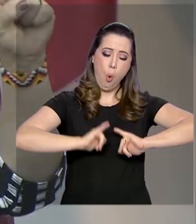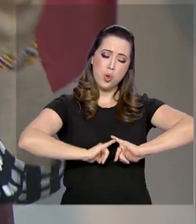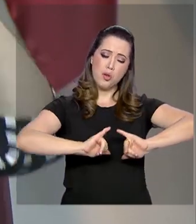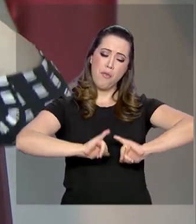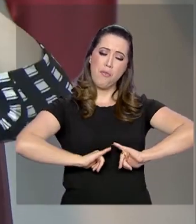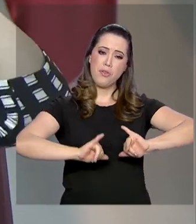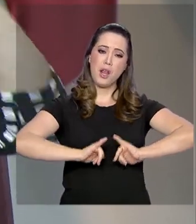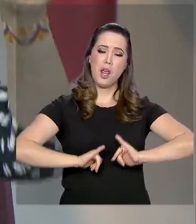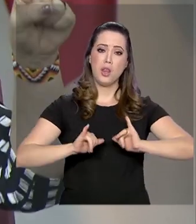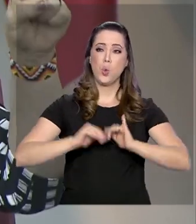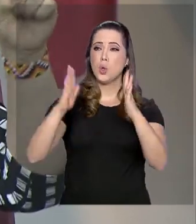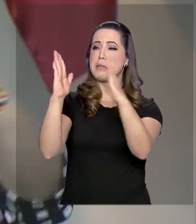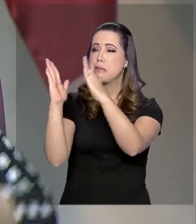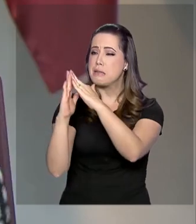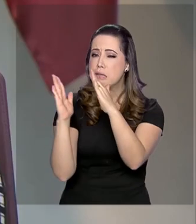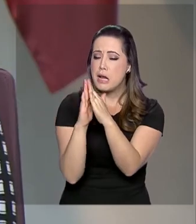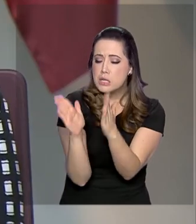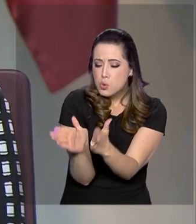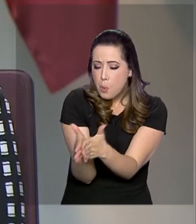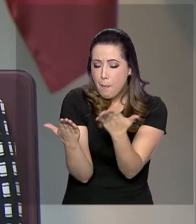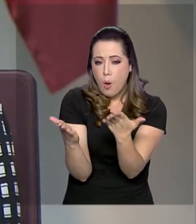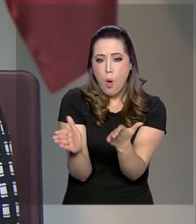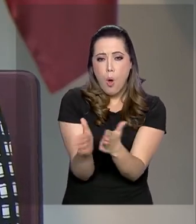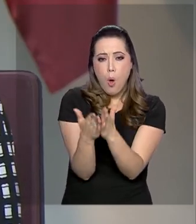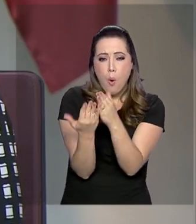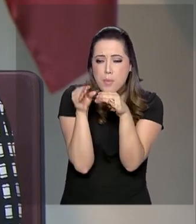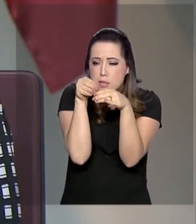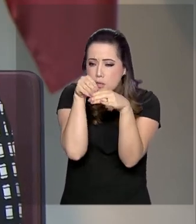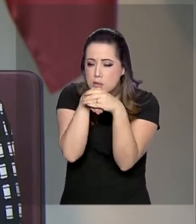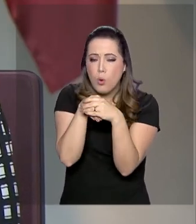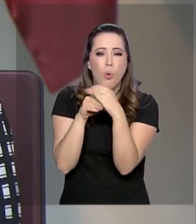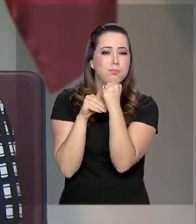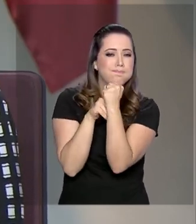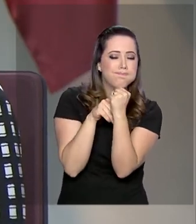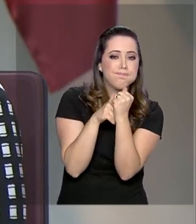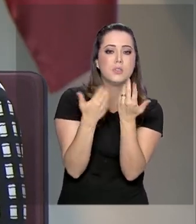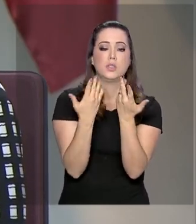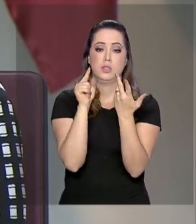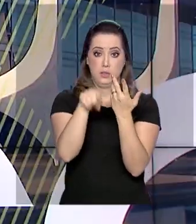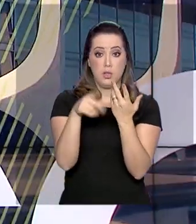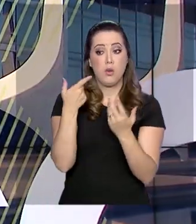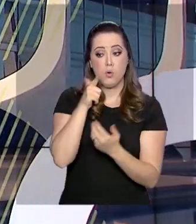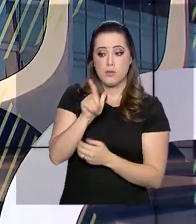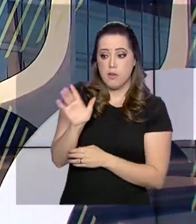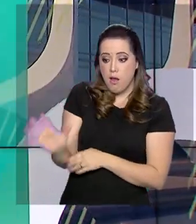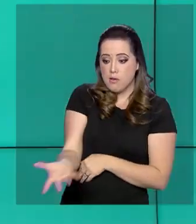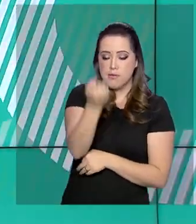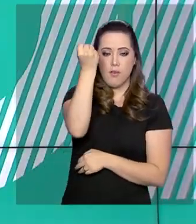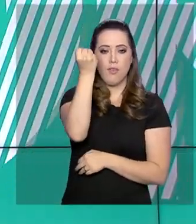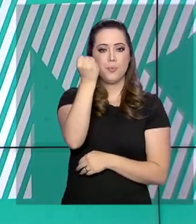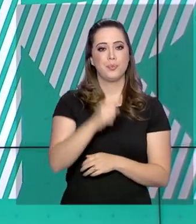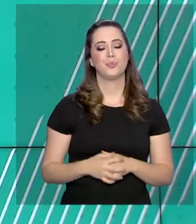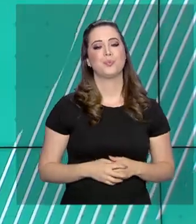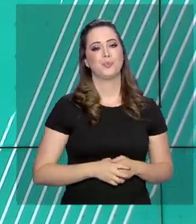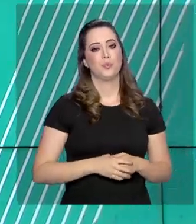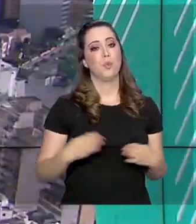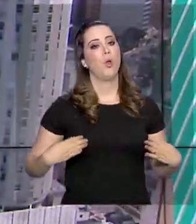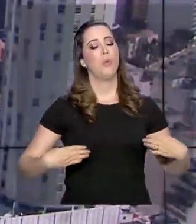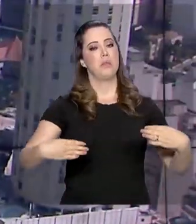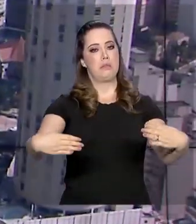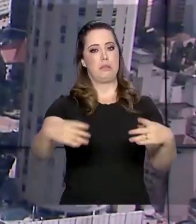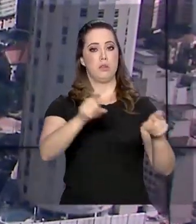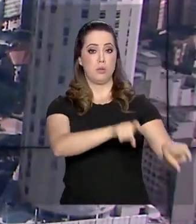malocas escondidas, essas mulheres serão alcançadas pelo Salve Uma Mulher. O Ministério da